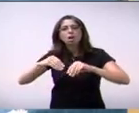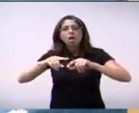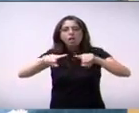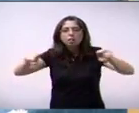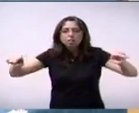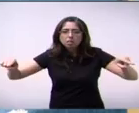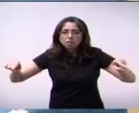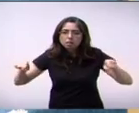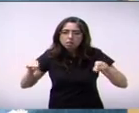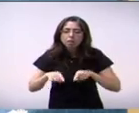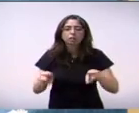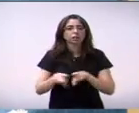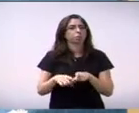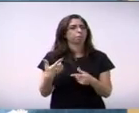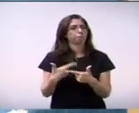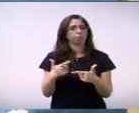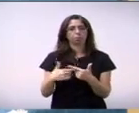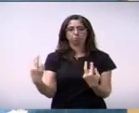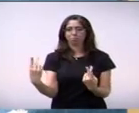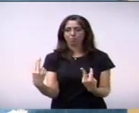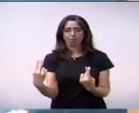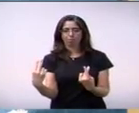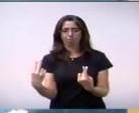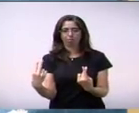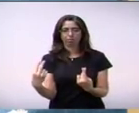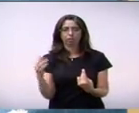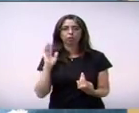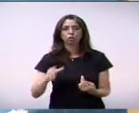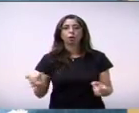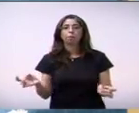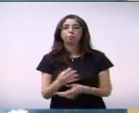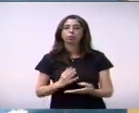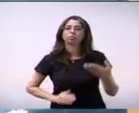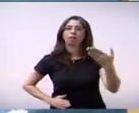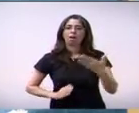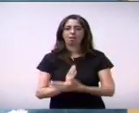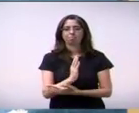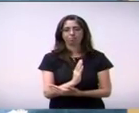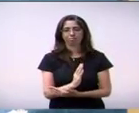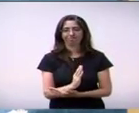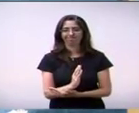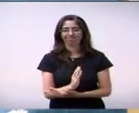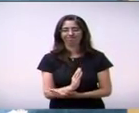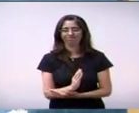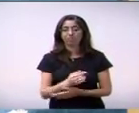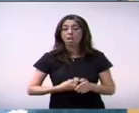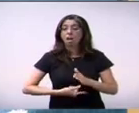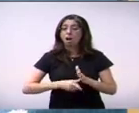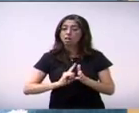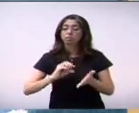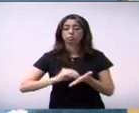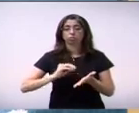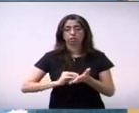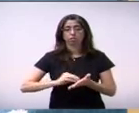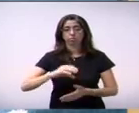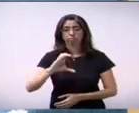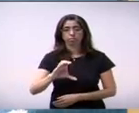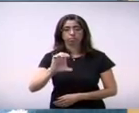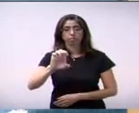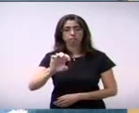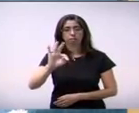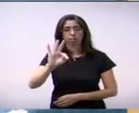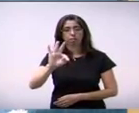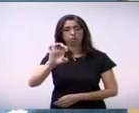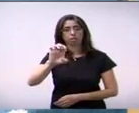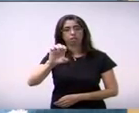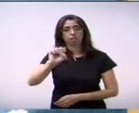que veio com uma aprovação e que já estava sendo feito sem autorização da CETESB, sem